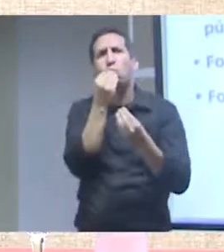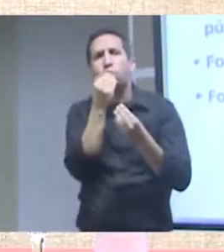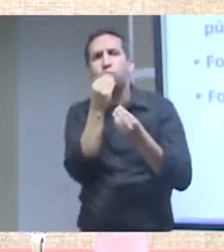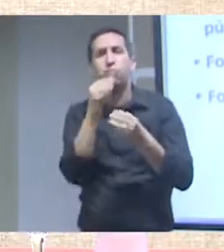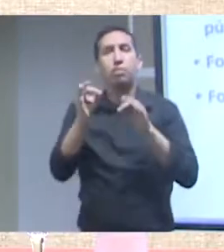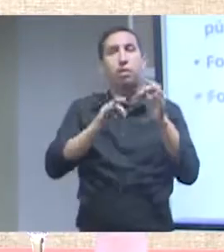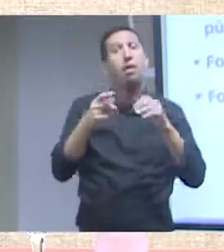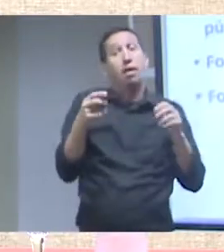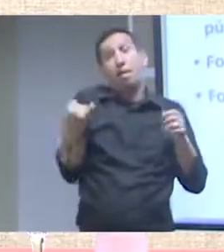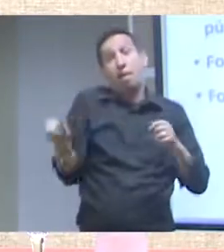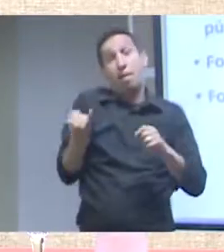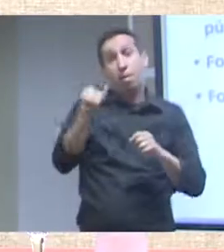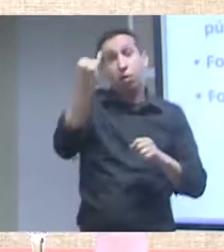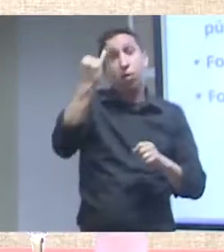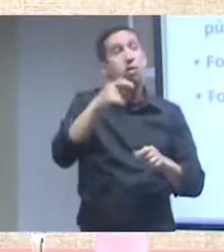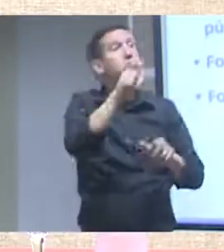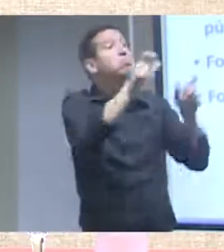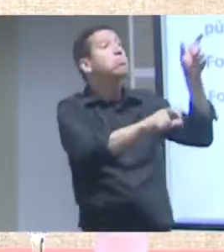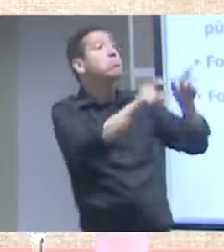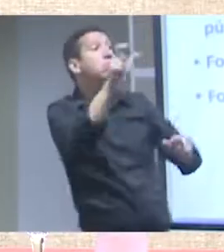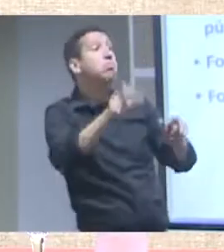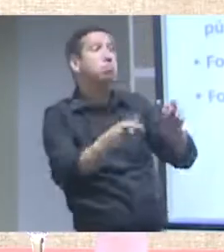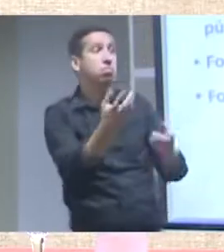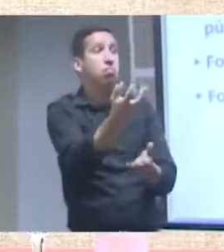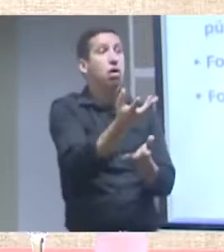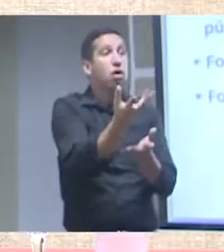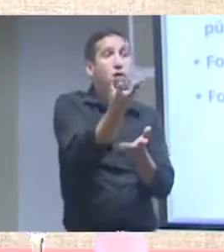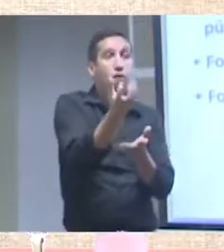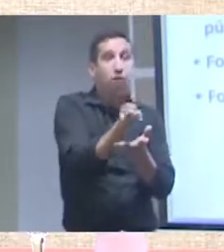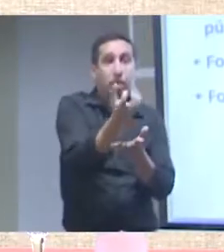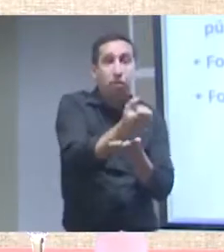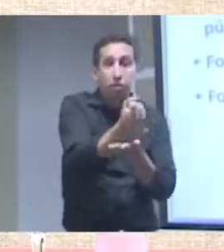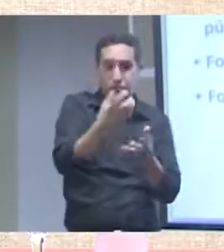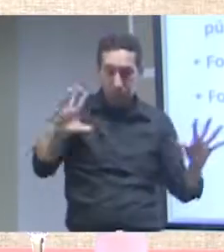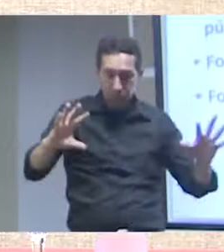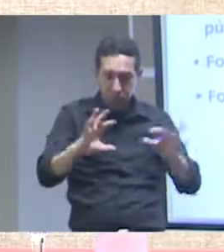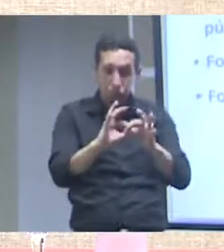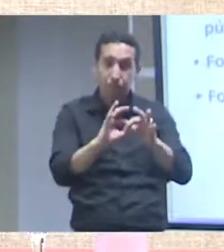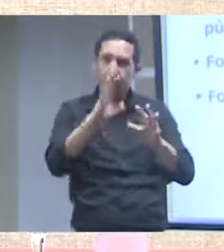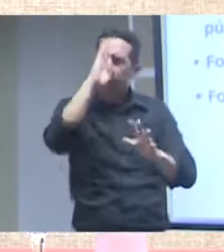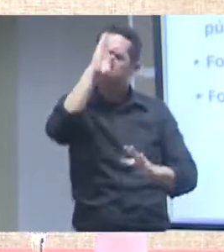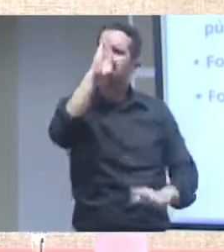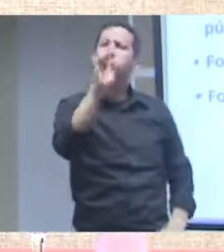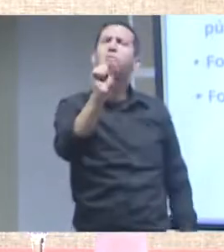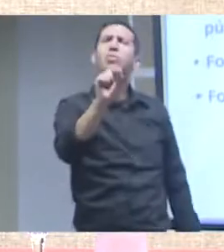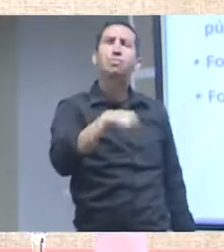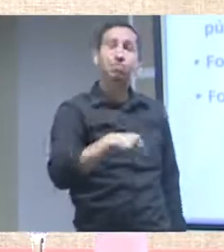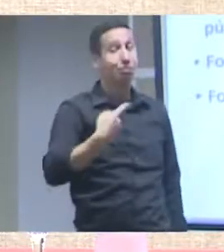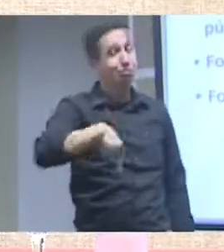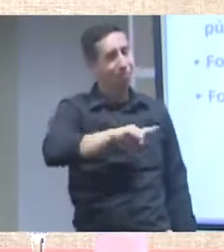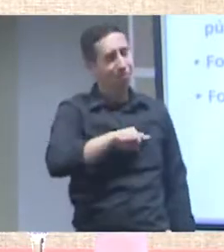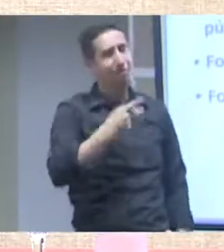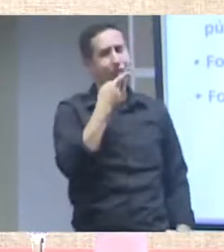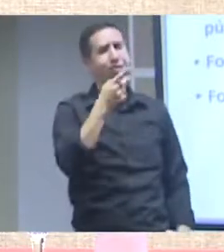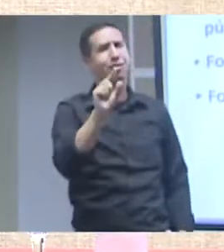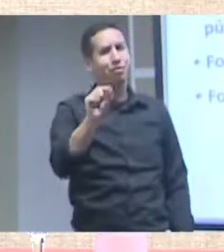dados. Essa não é uma questão nova, mas, principalmente, nós estamos falando hoje de algo que afeta